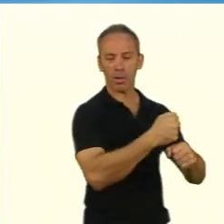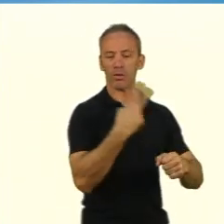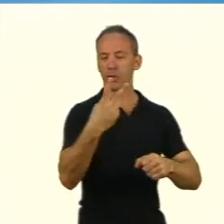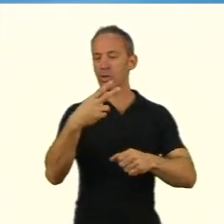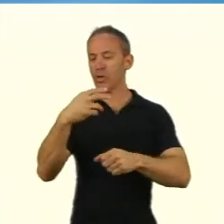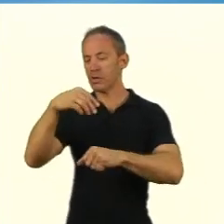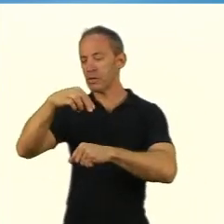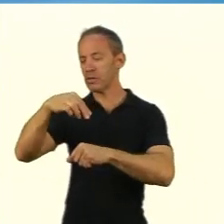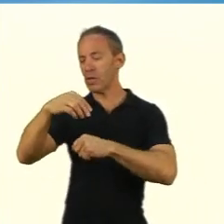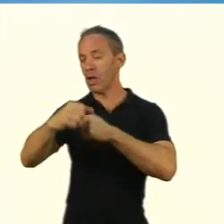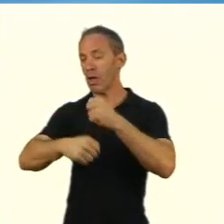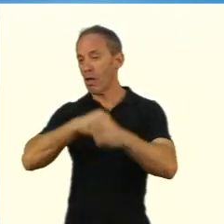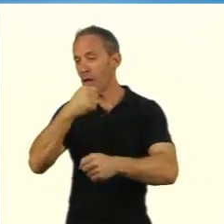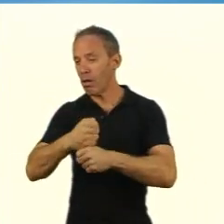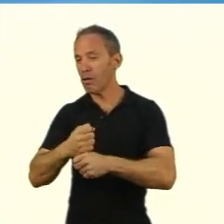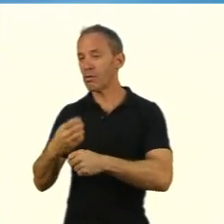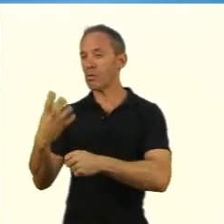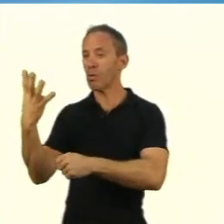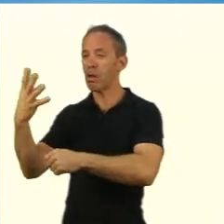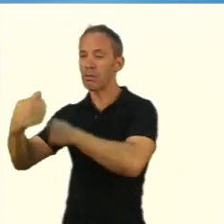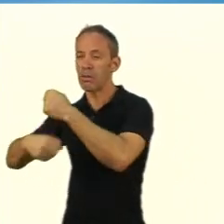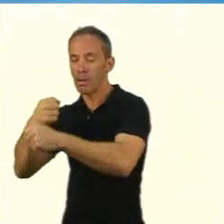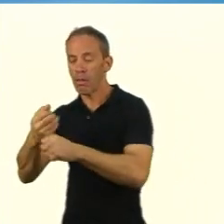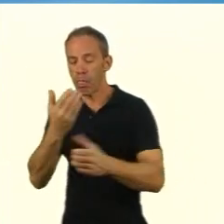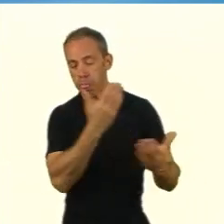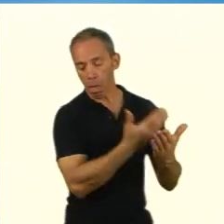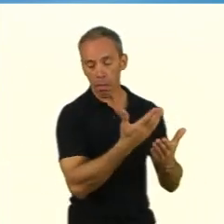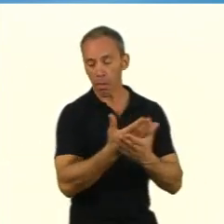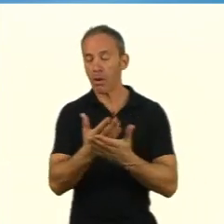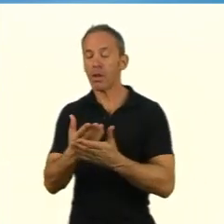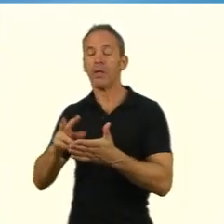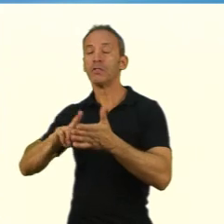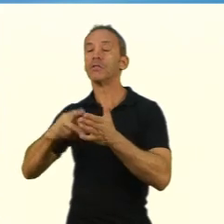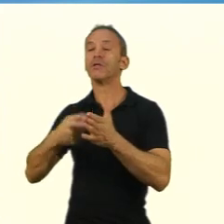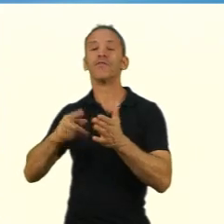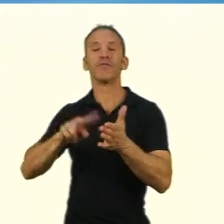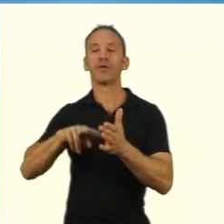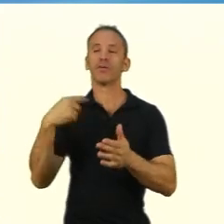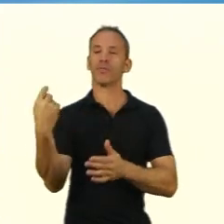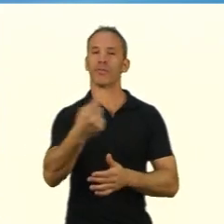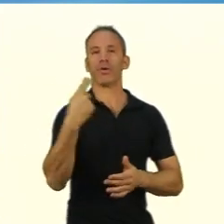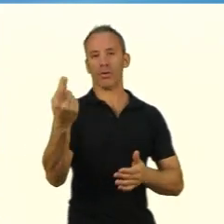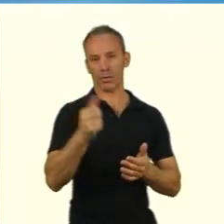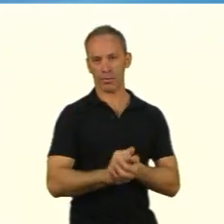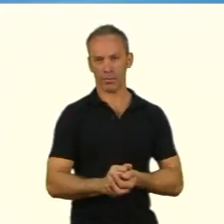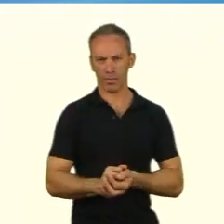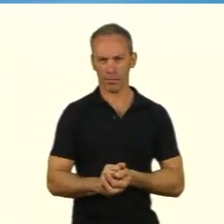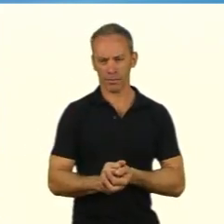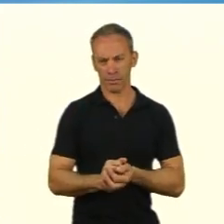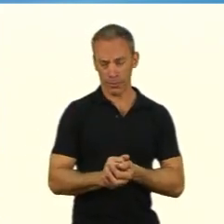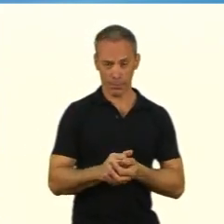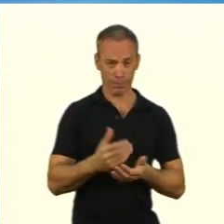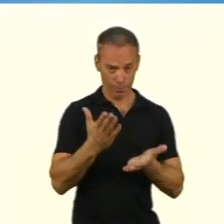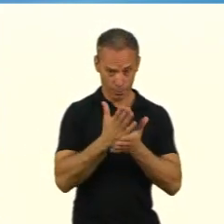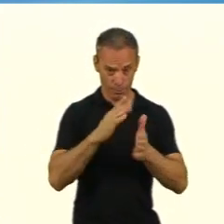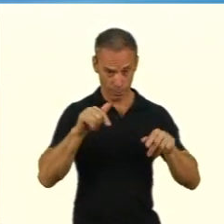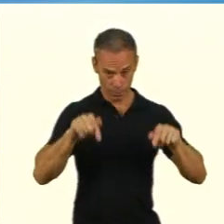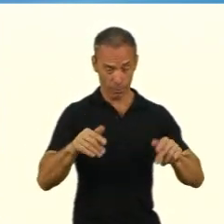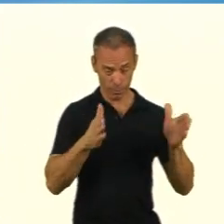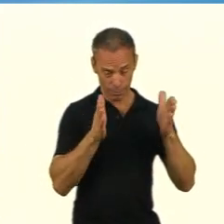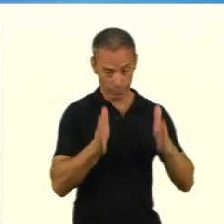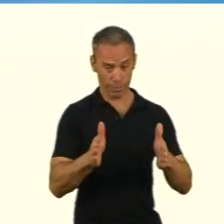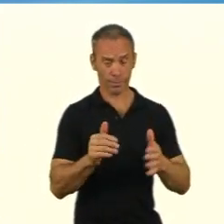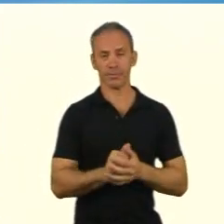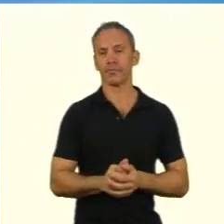sobre um assunto então ele tem que ter significância a importância para você é isso bem terminamos essa